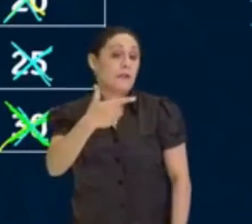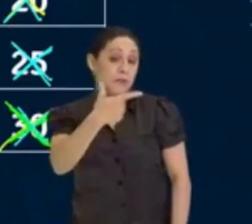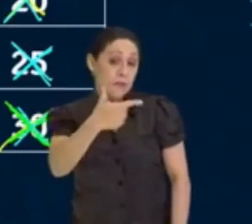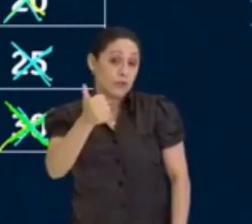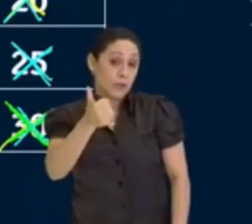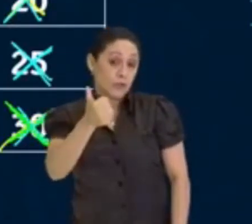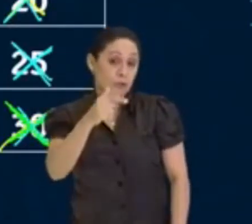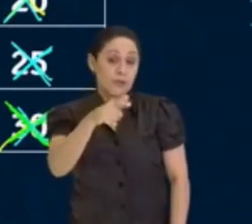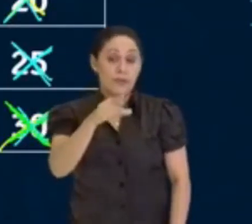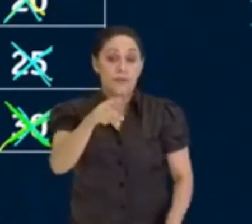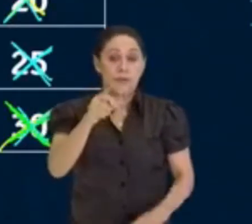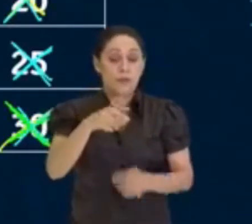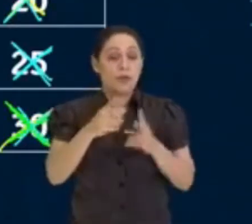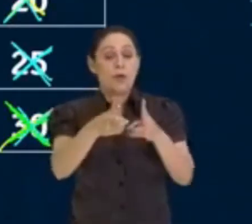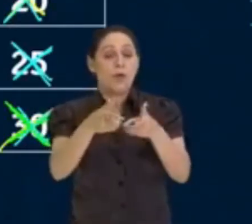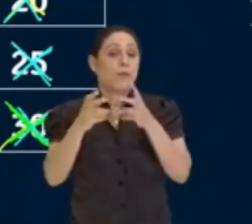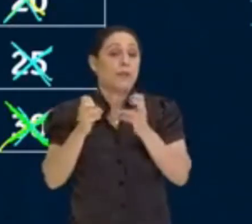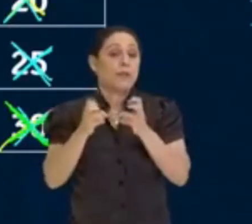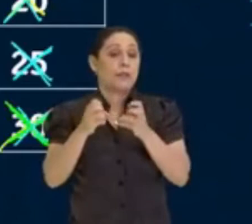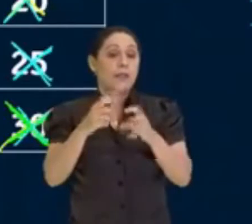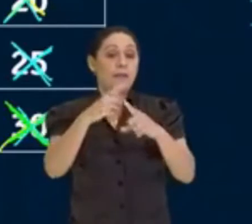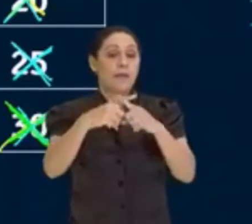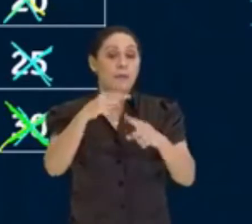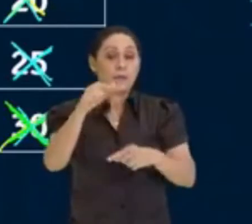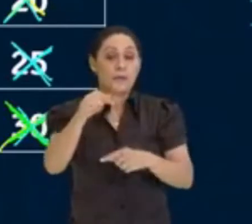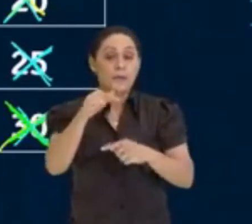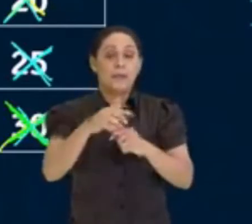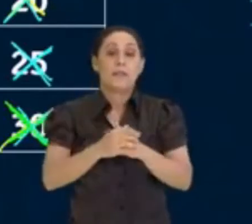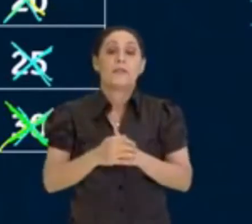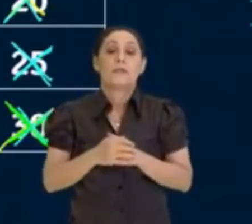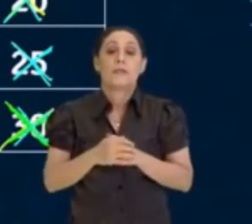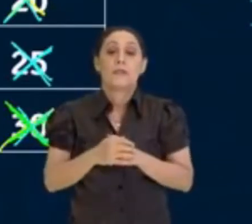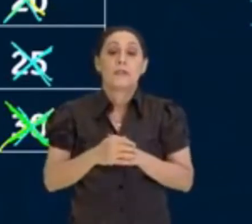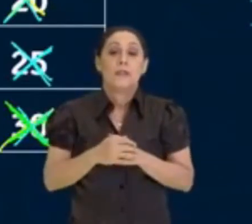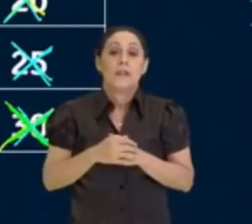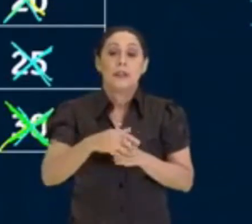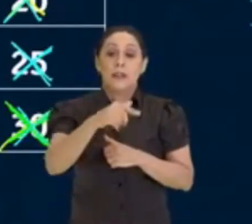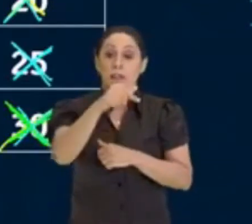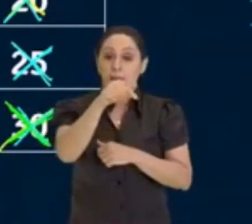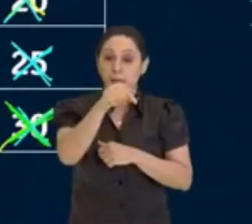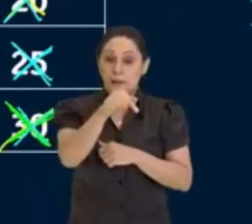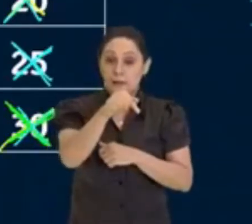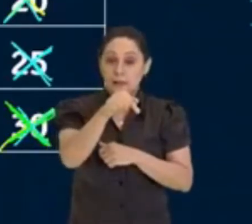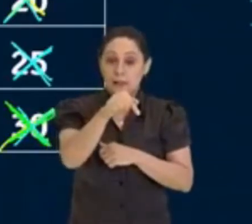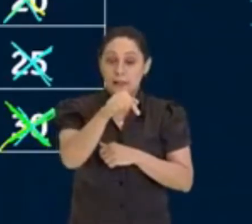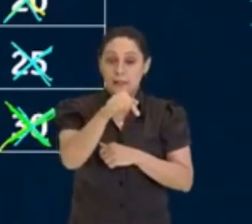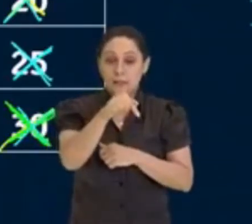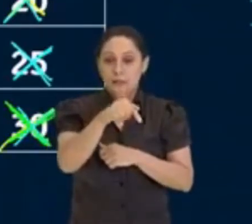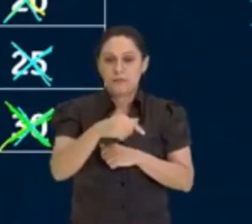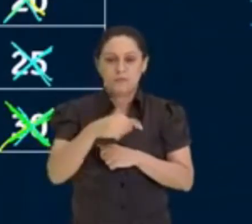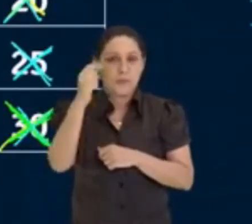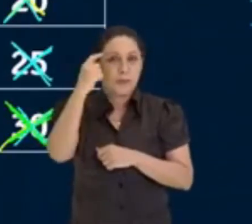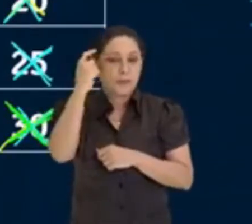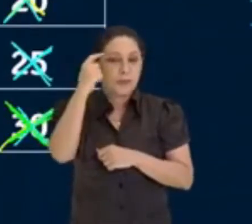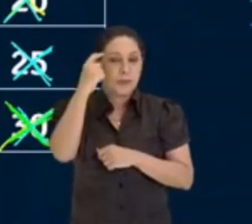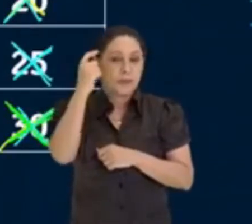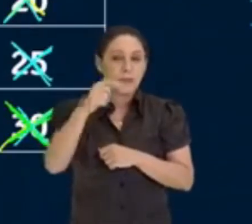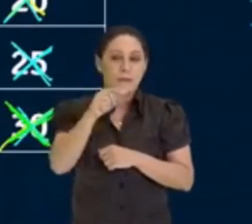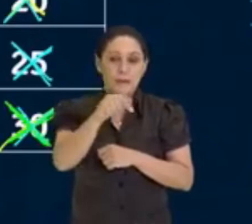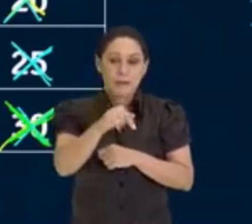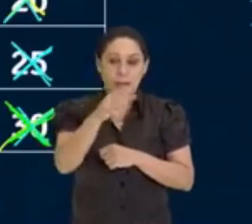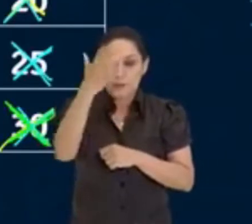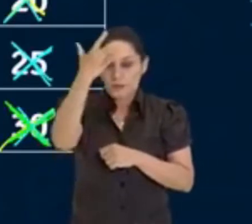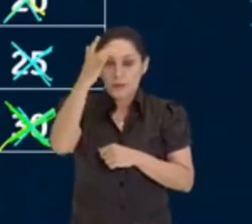observar os múltiplos de 7, eu vou colocar aqui para ti. Você pode fazer até de cabeça já. Ó, que é o